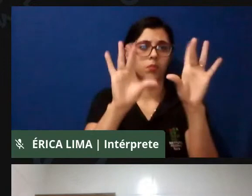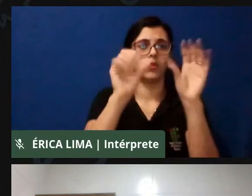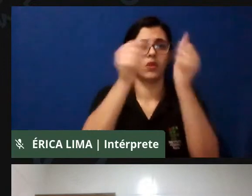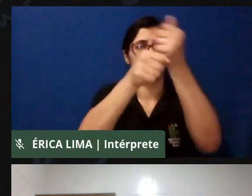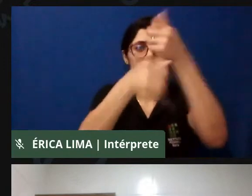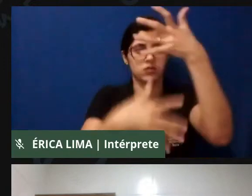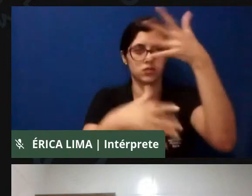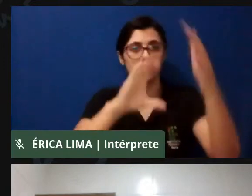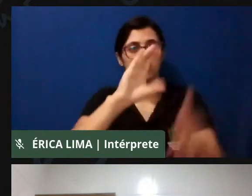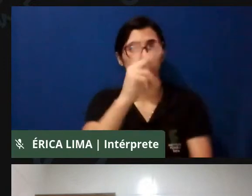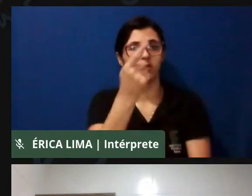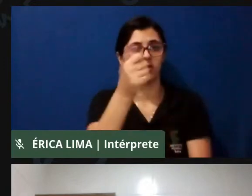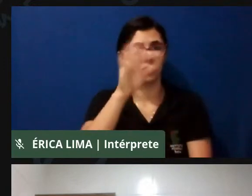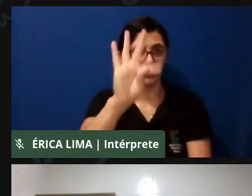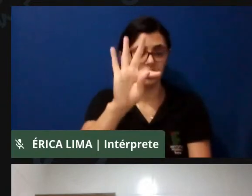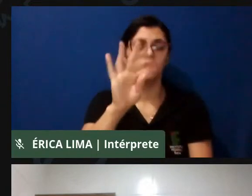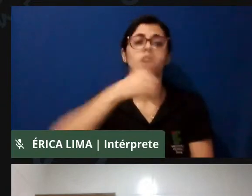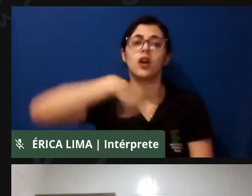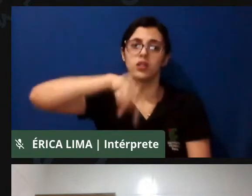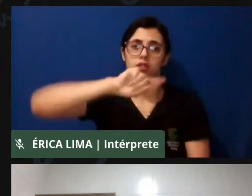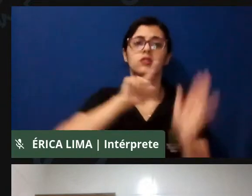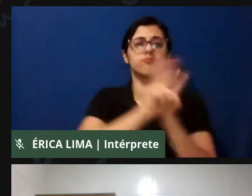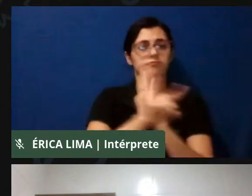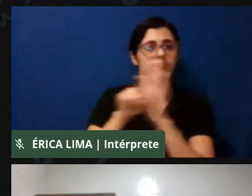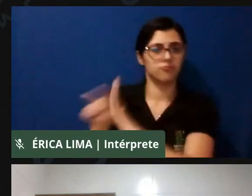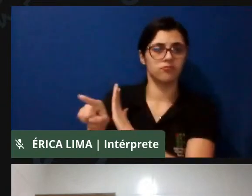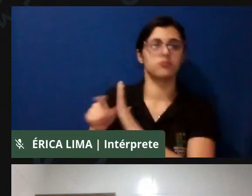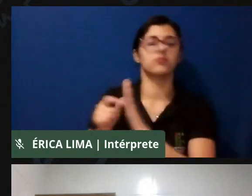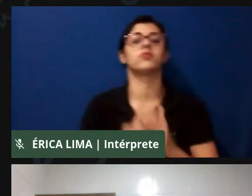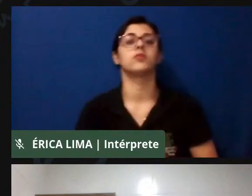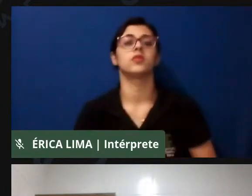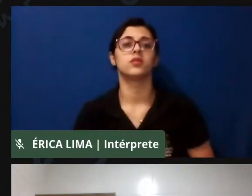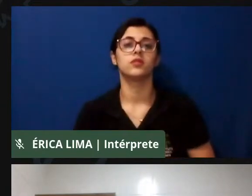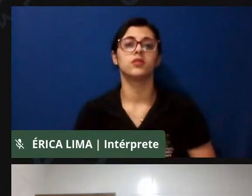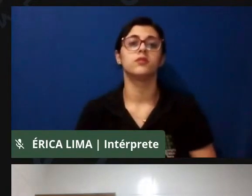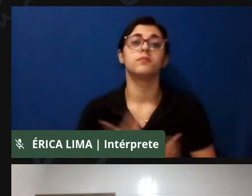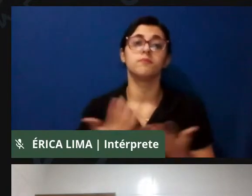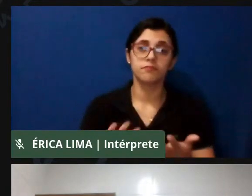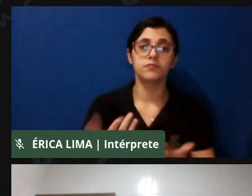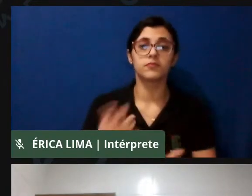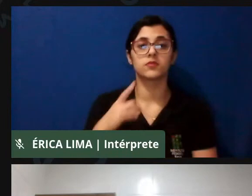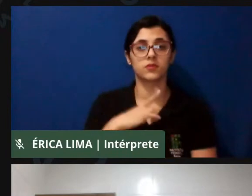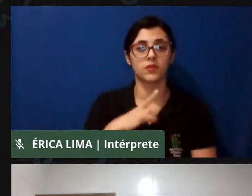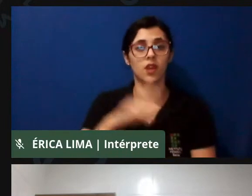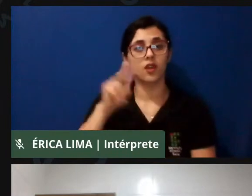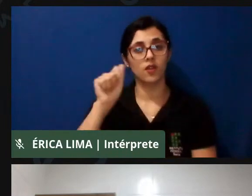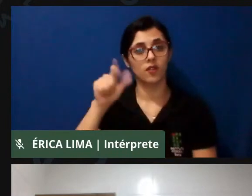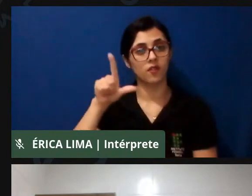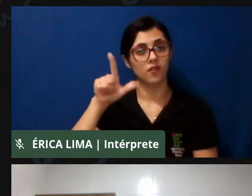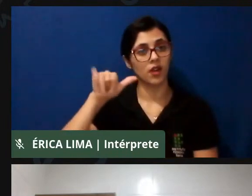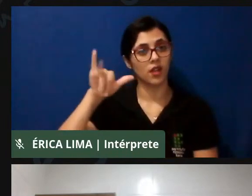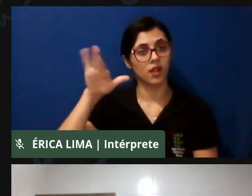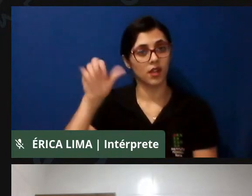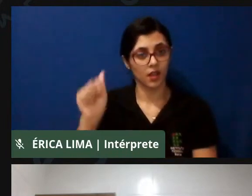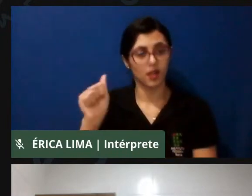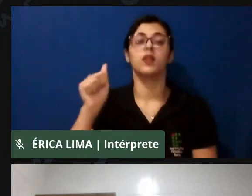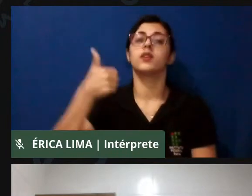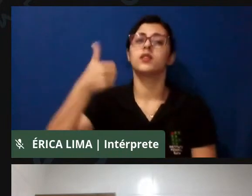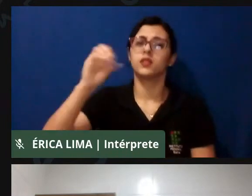dez minutinhos para responder essas questões, depois a gente passa para o professor Tiago e retorna aí para o público.